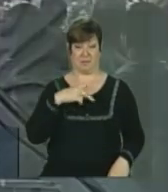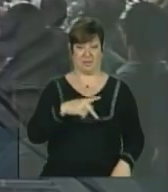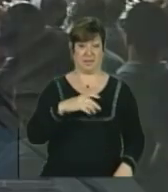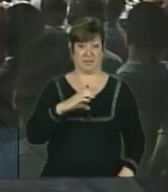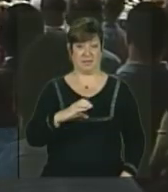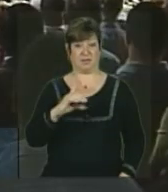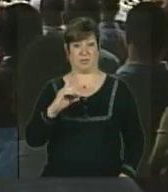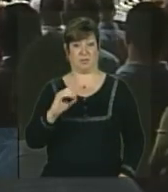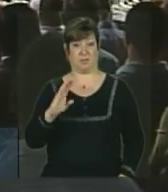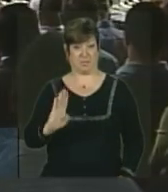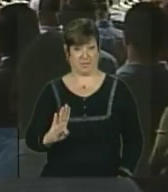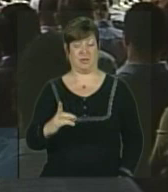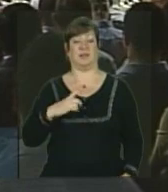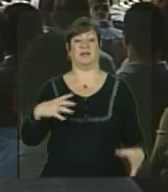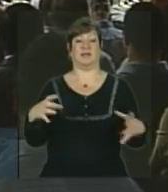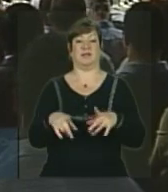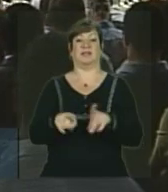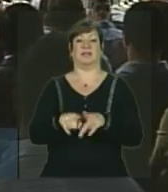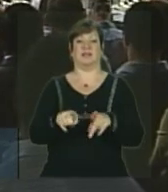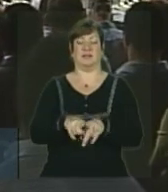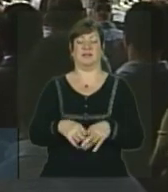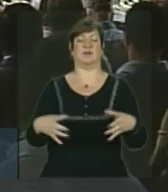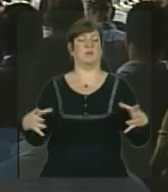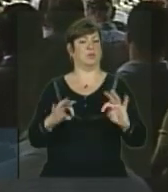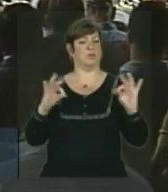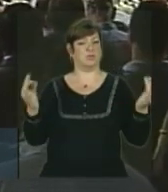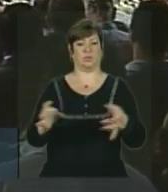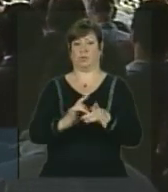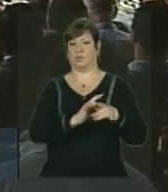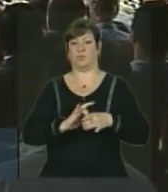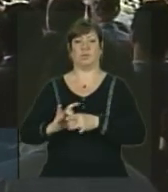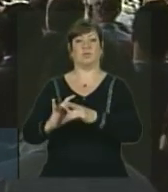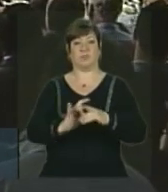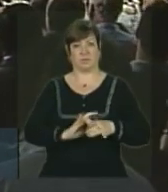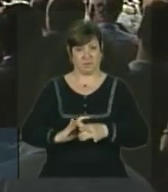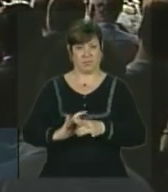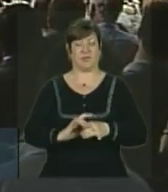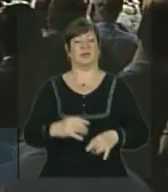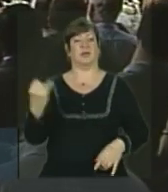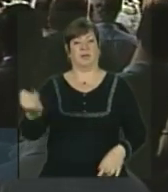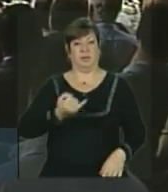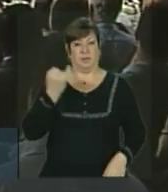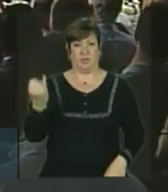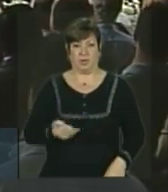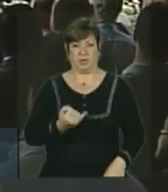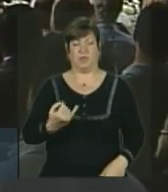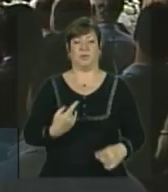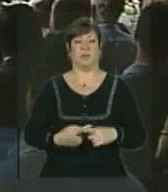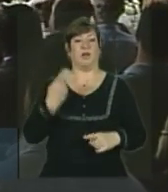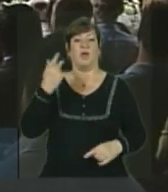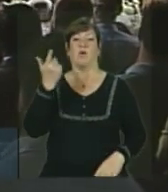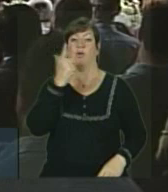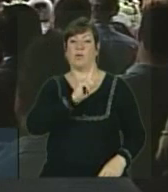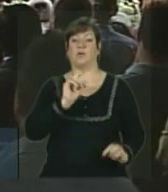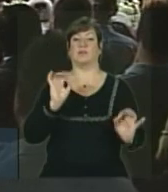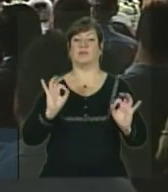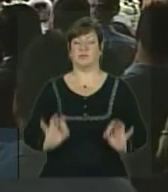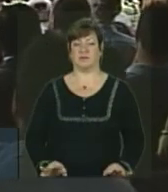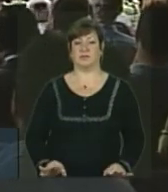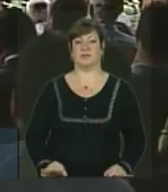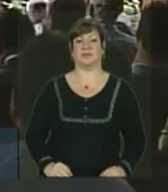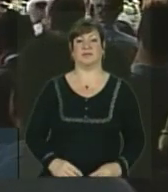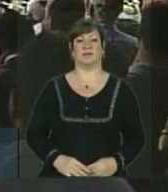o vereador José Antônio. Então, acho que a importância que tem é dessa parceria para que realmente a gente possa,